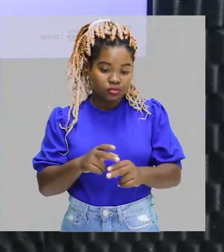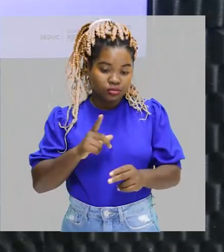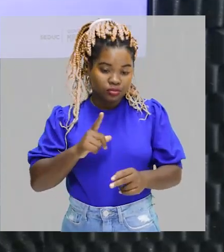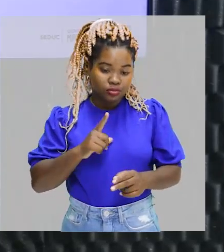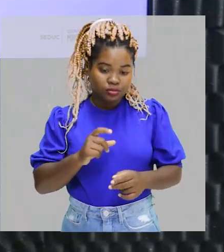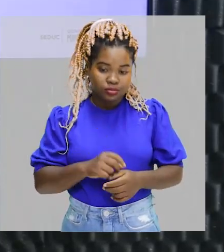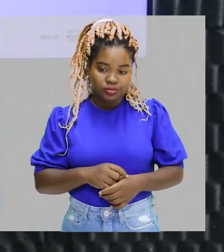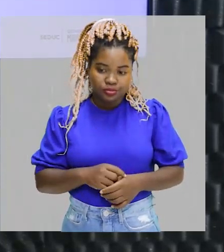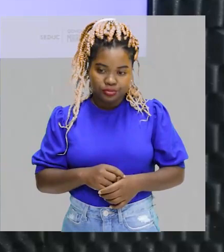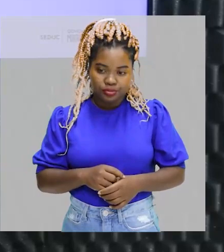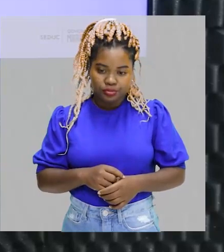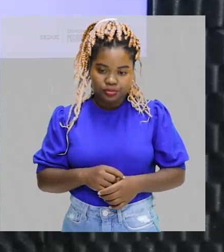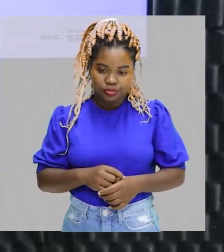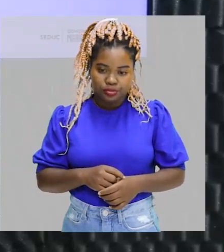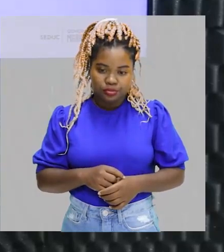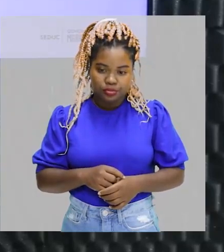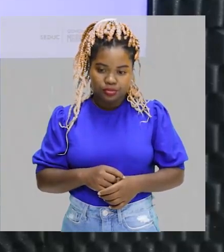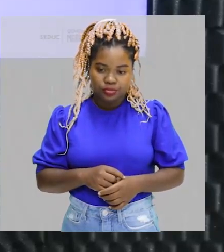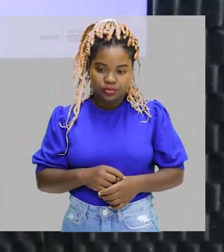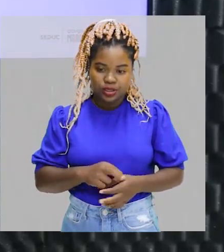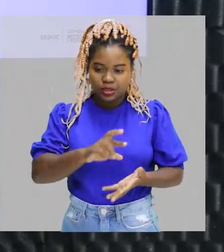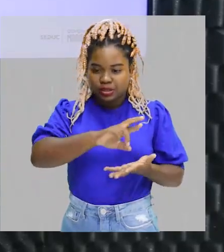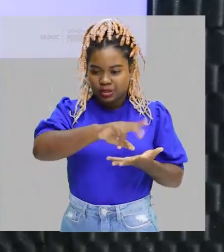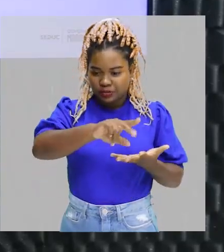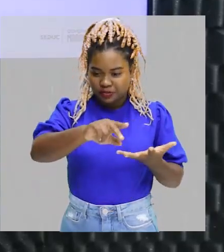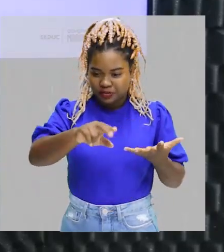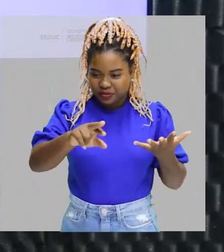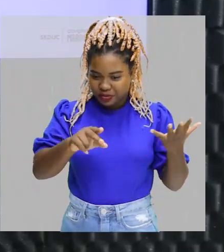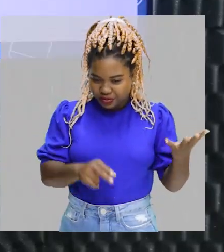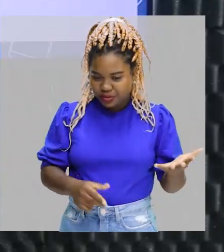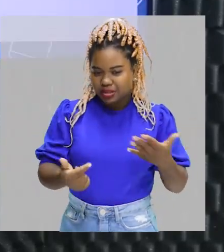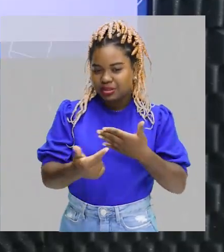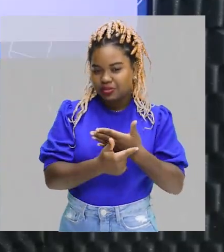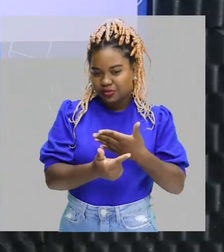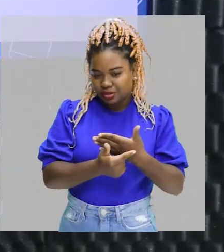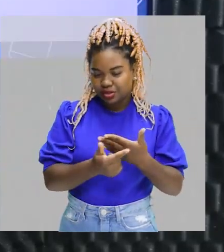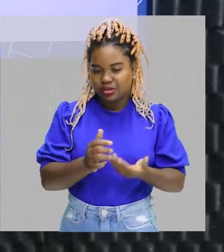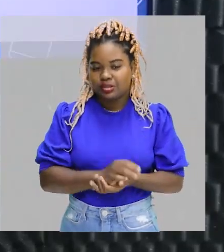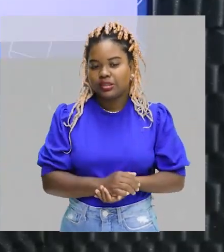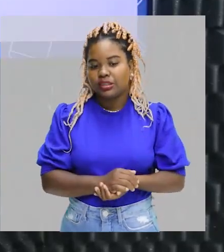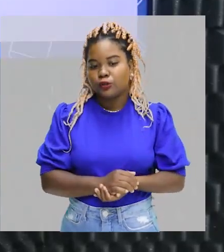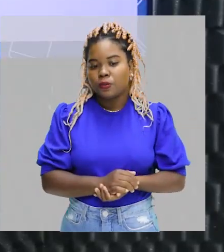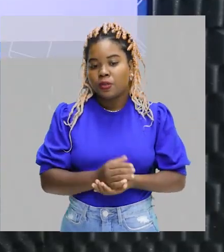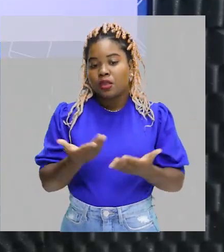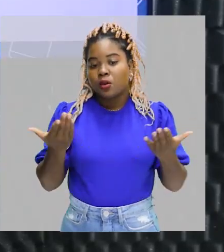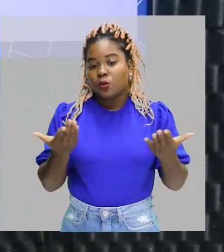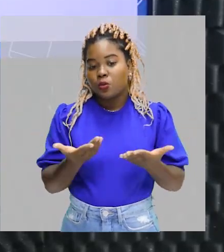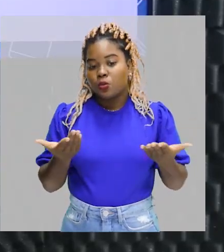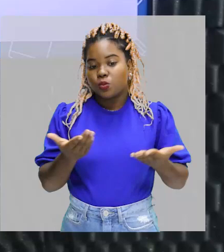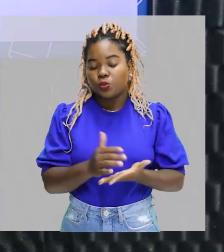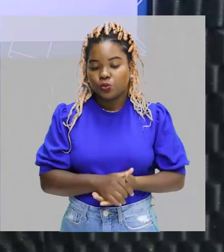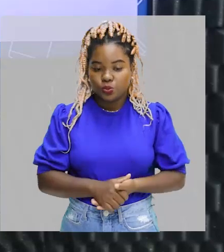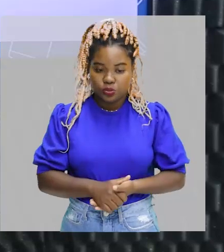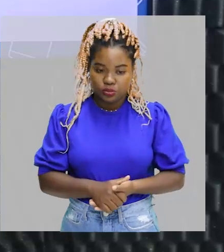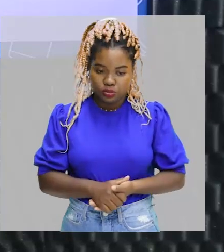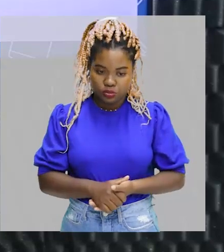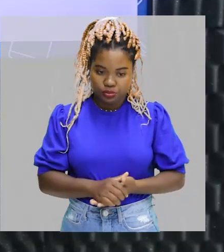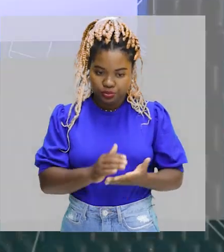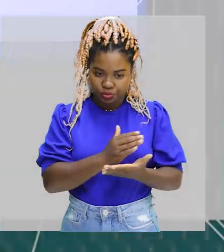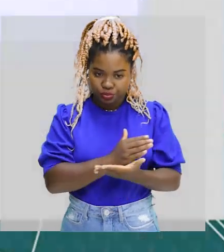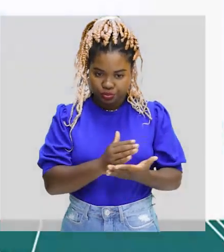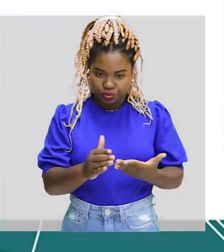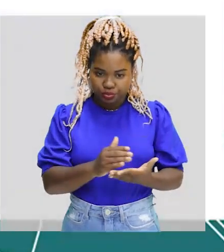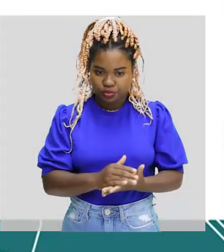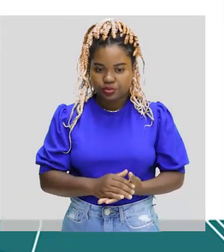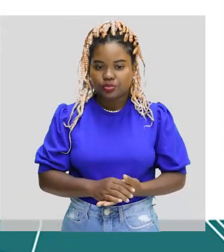as diversas funções orgânicas. Turma, na aula de hoje, nós vamos iniciar,